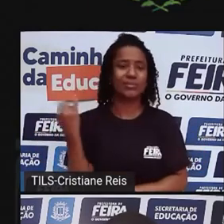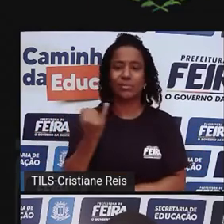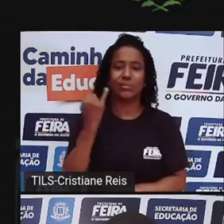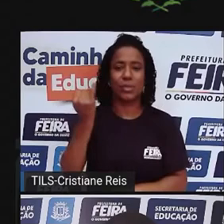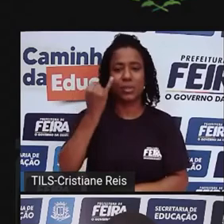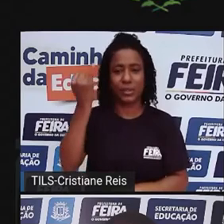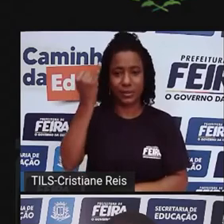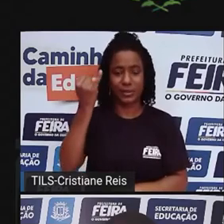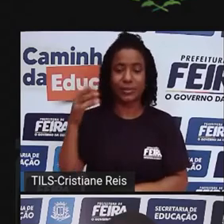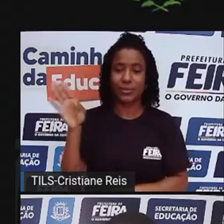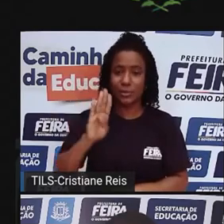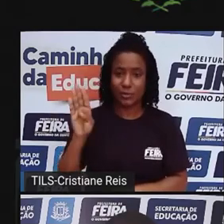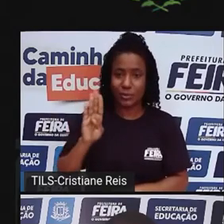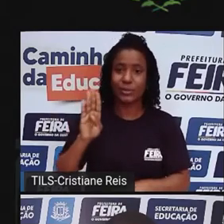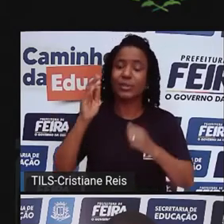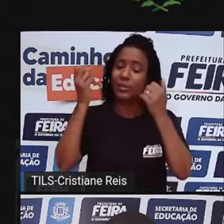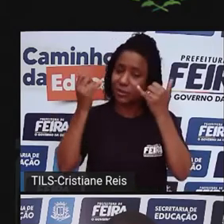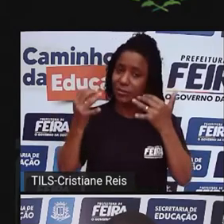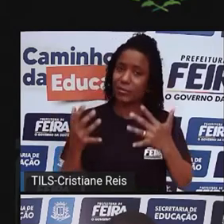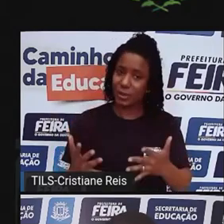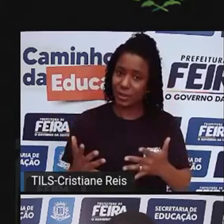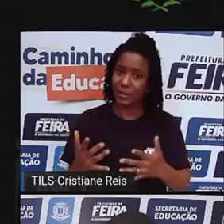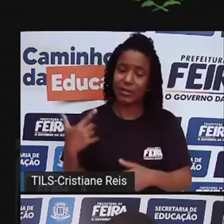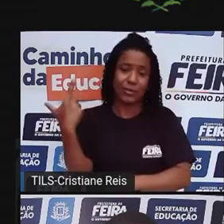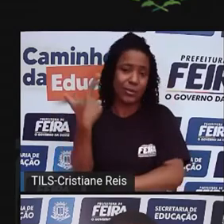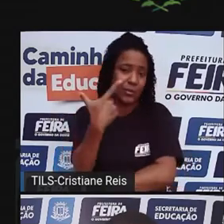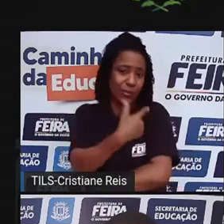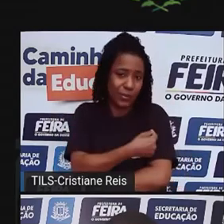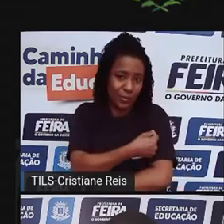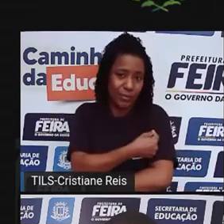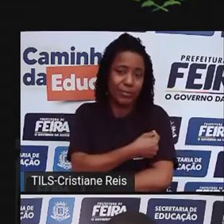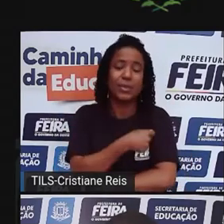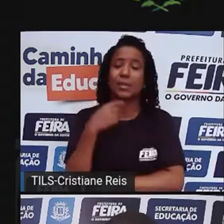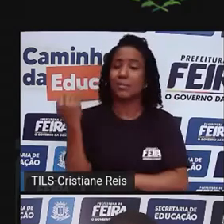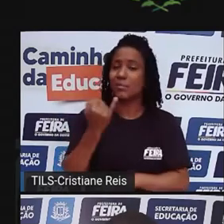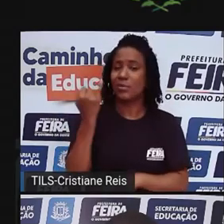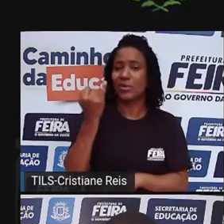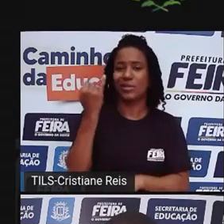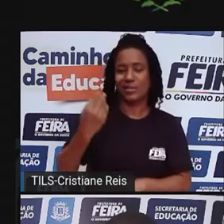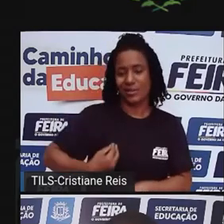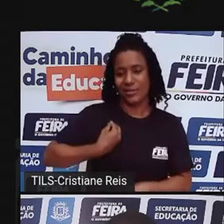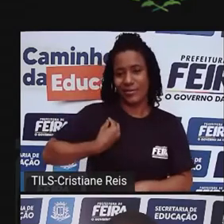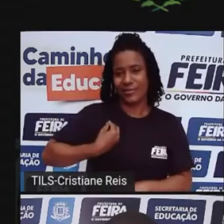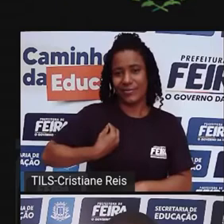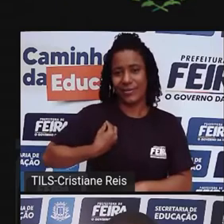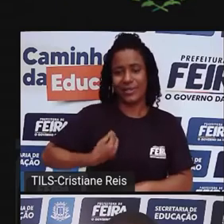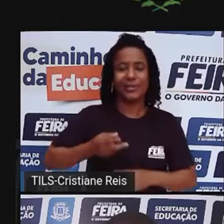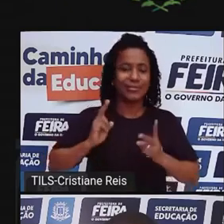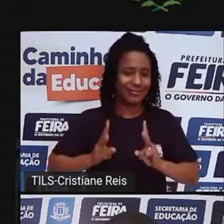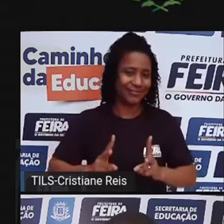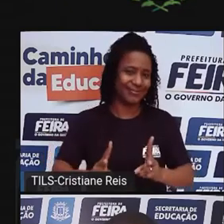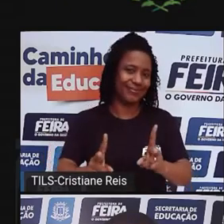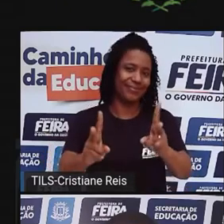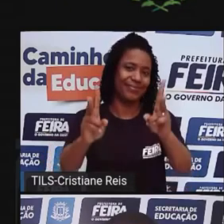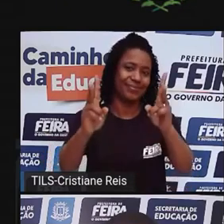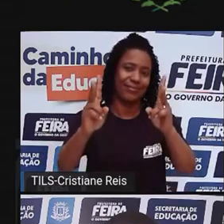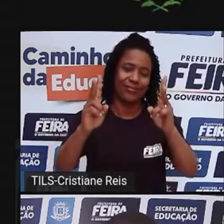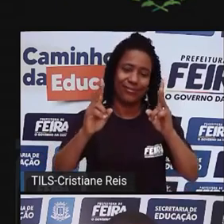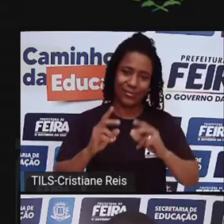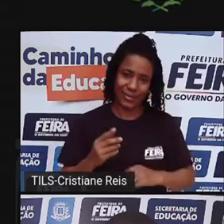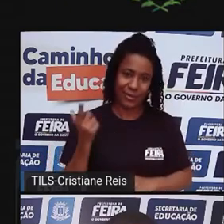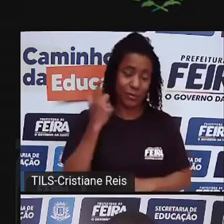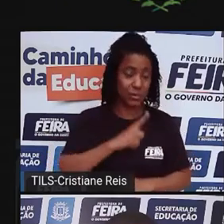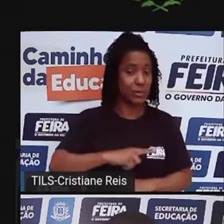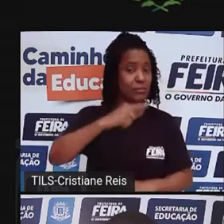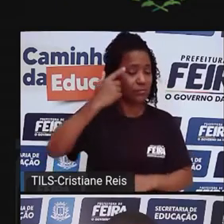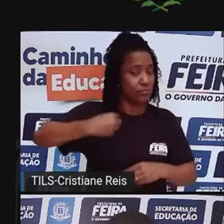biologia explica, né Felipe, como a vacina ela é importante para a gente preservar a vida e garantir o direito à existência. Então